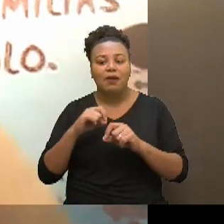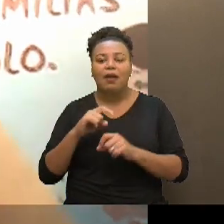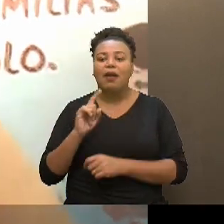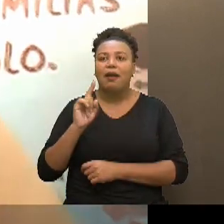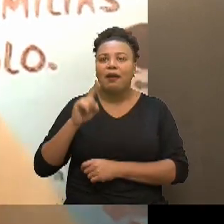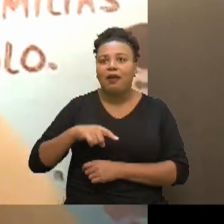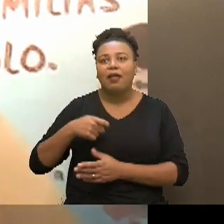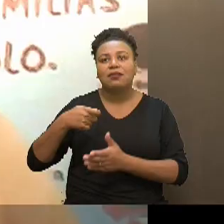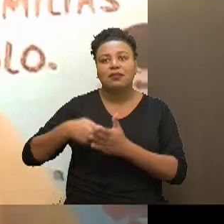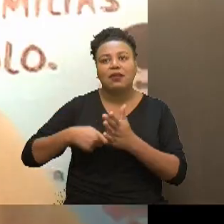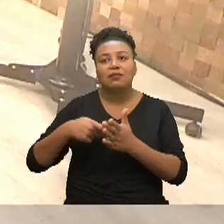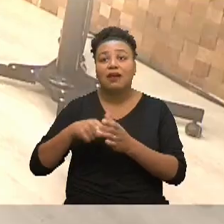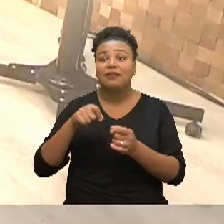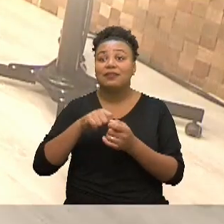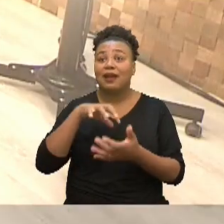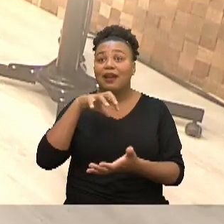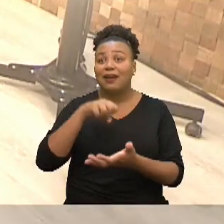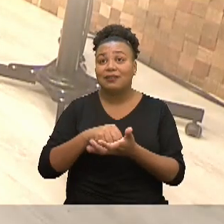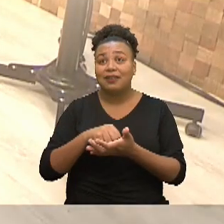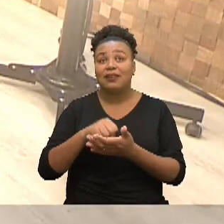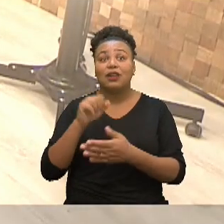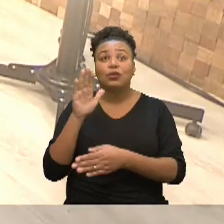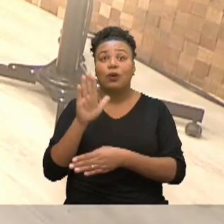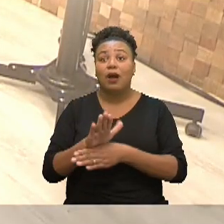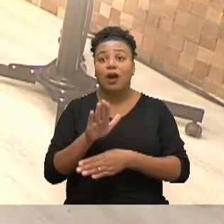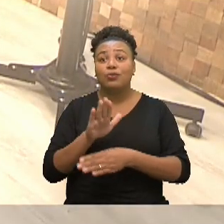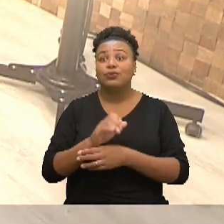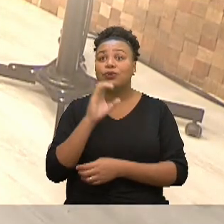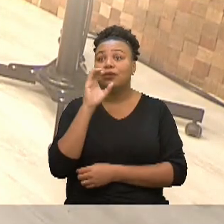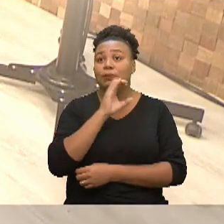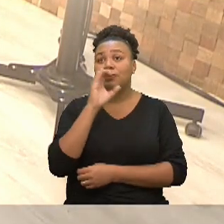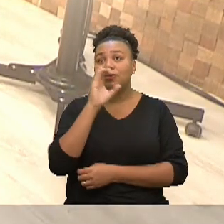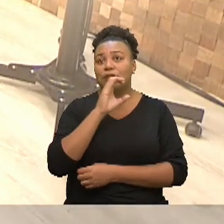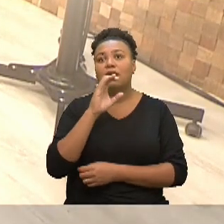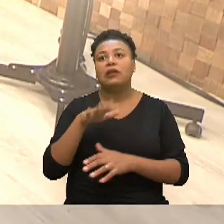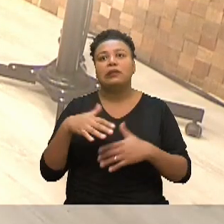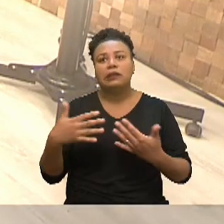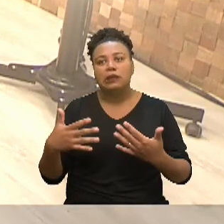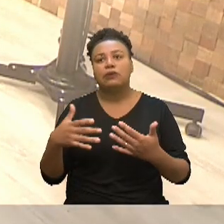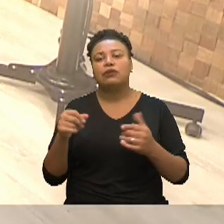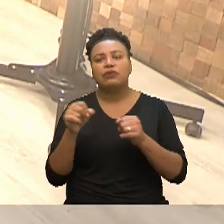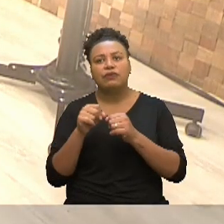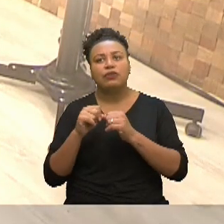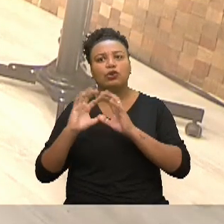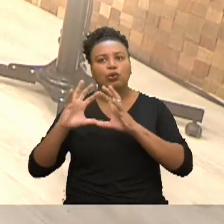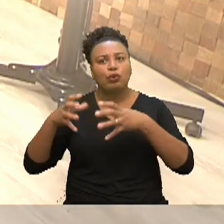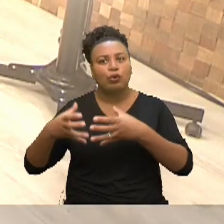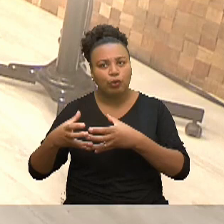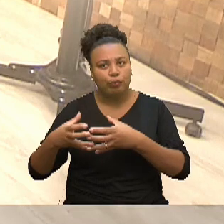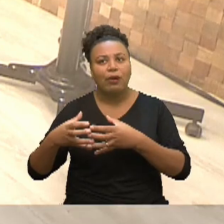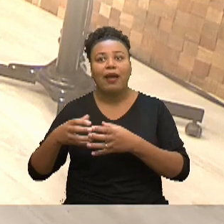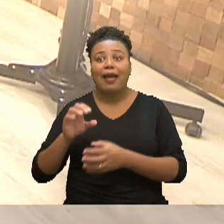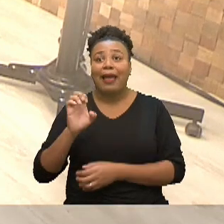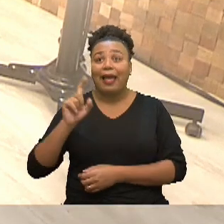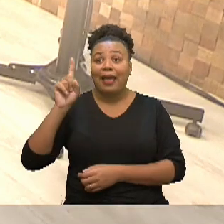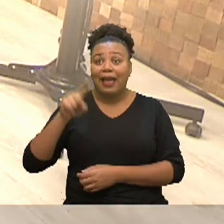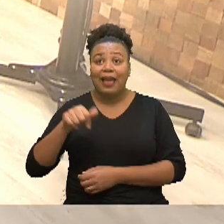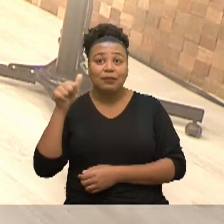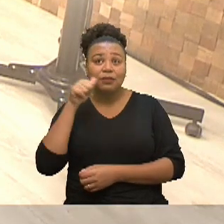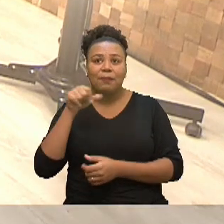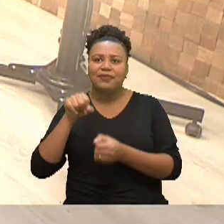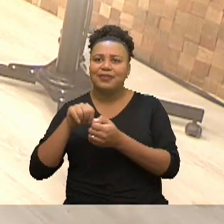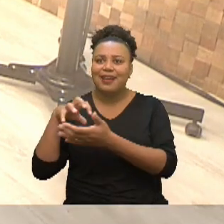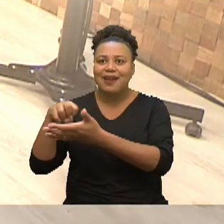foi tentar cadastrar elas no auxílio emergencial, então, a gente fez esse grupo, o coletivo Asgurias, para cadastrar as